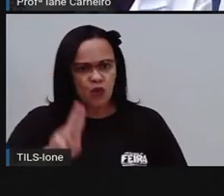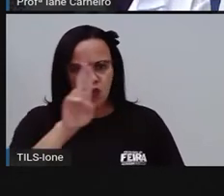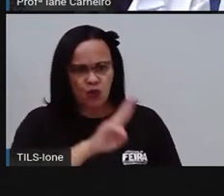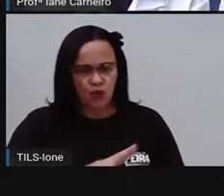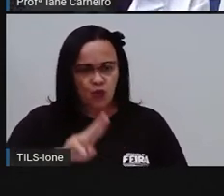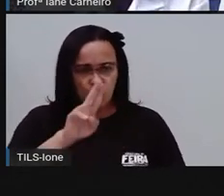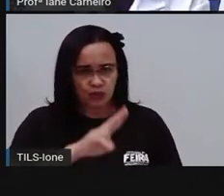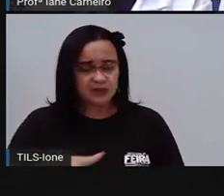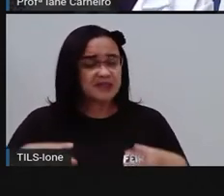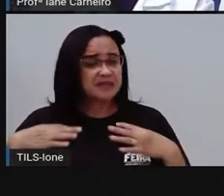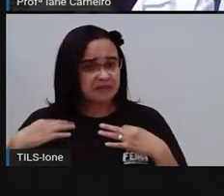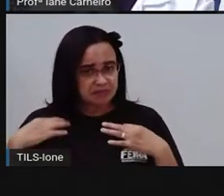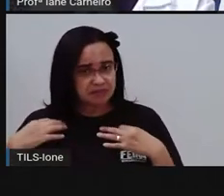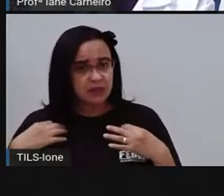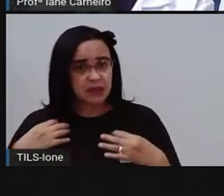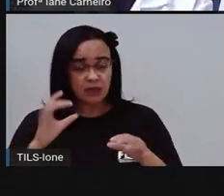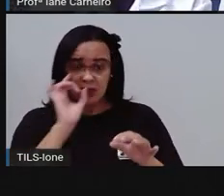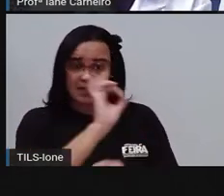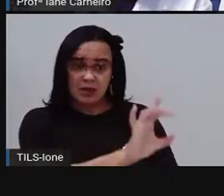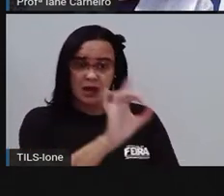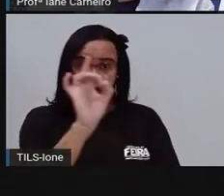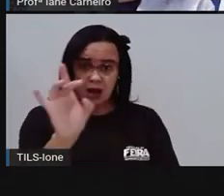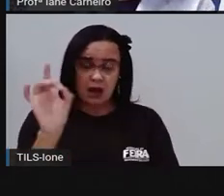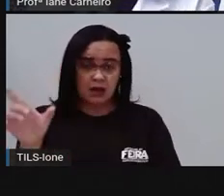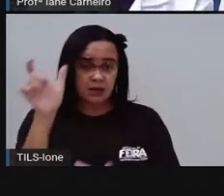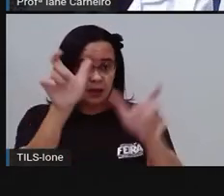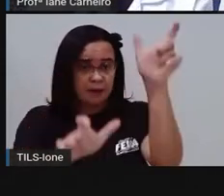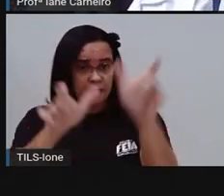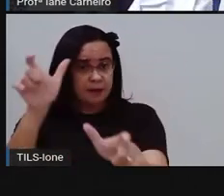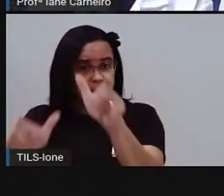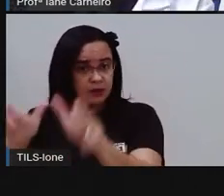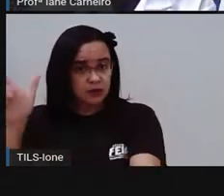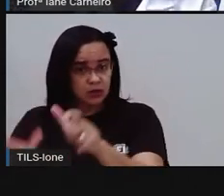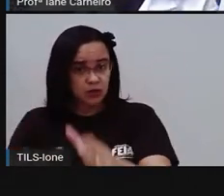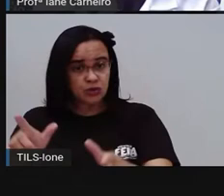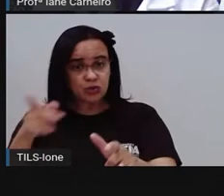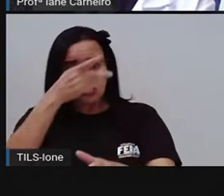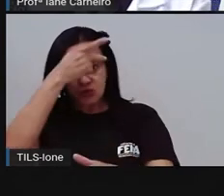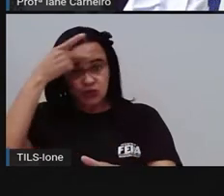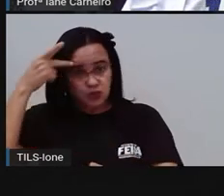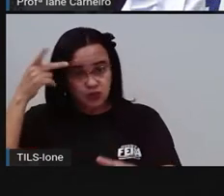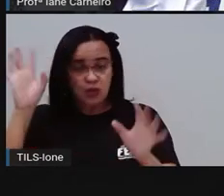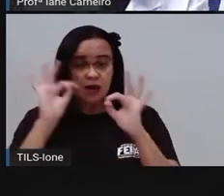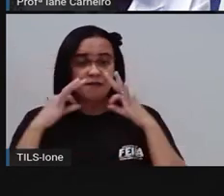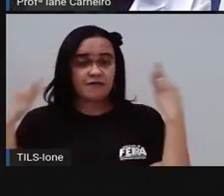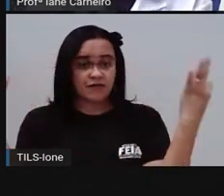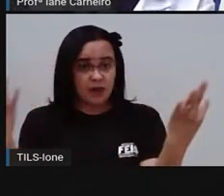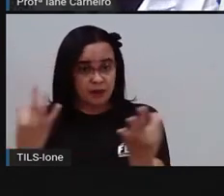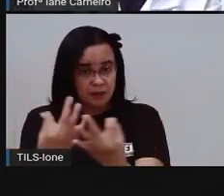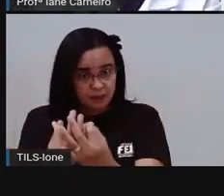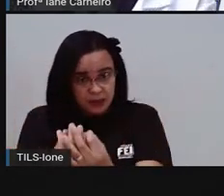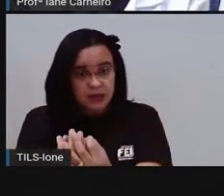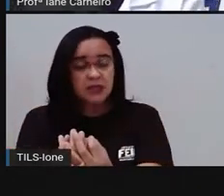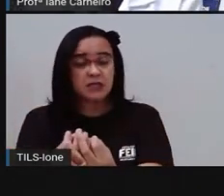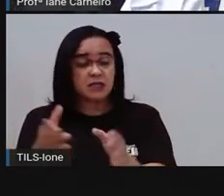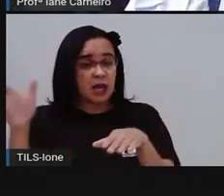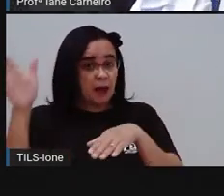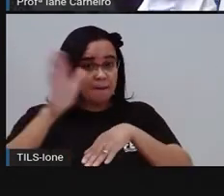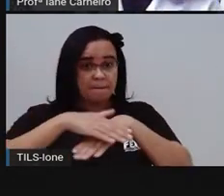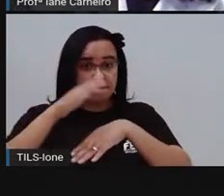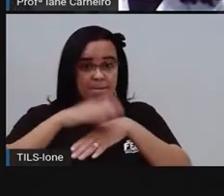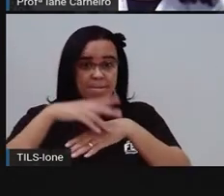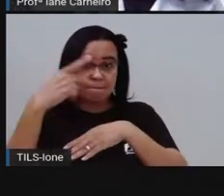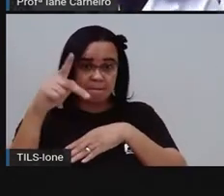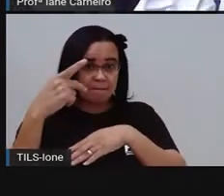Então, cada pessoa da família tem que ter as suas máscaras. O ideal é que coloque nome na máscara, né? Para que ninguém use a